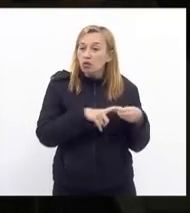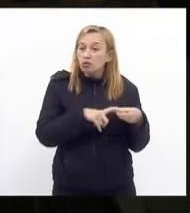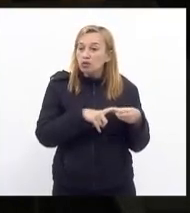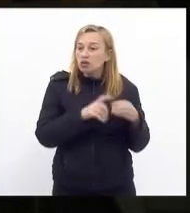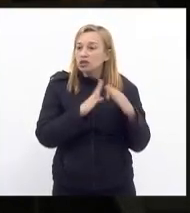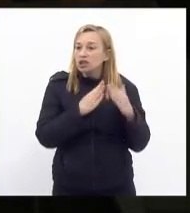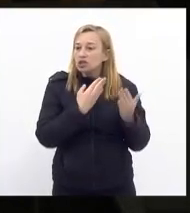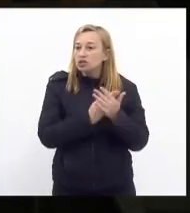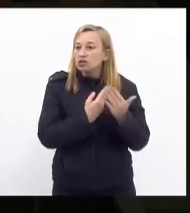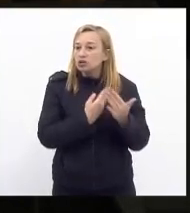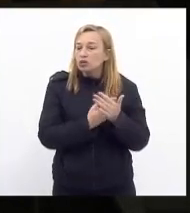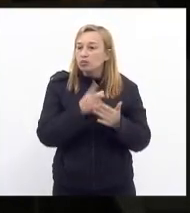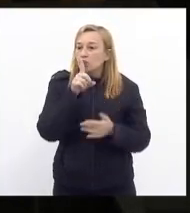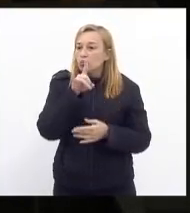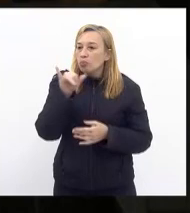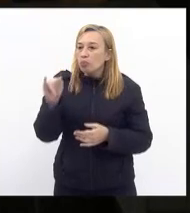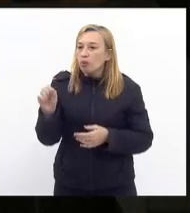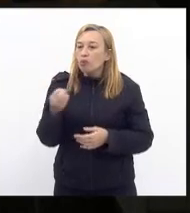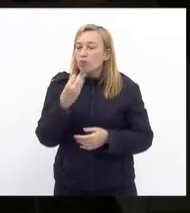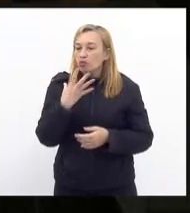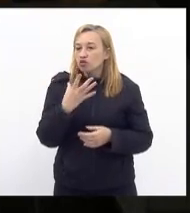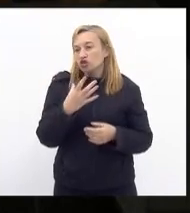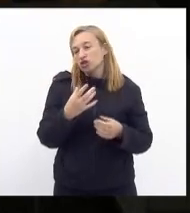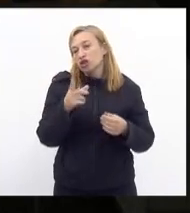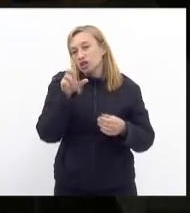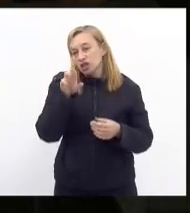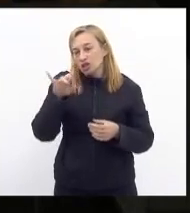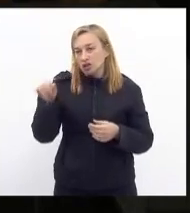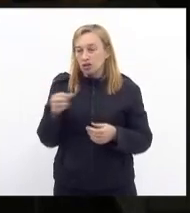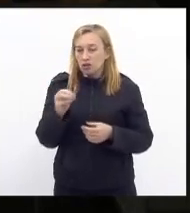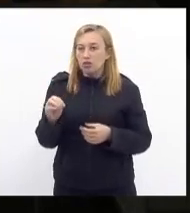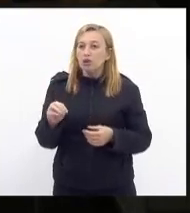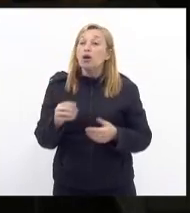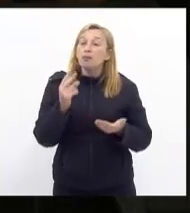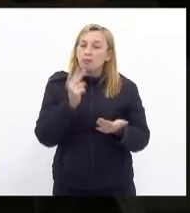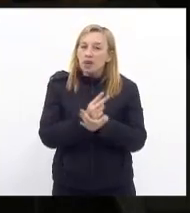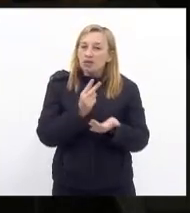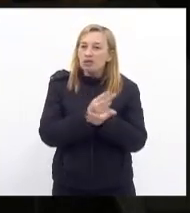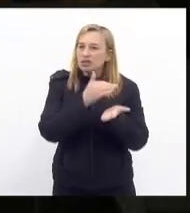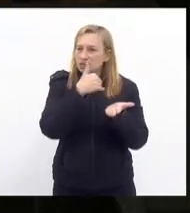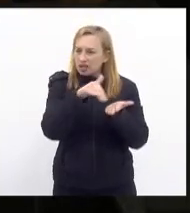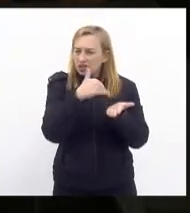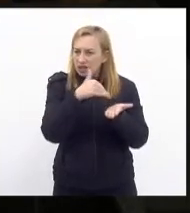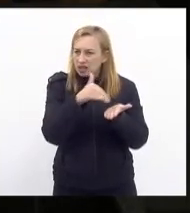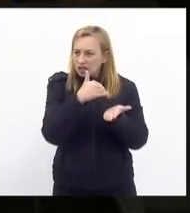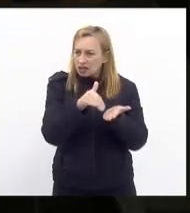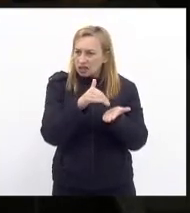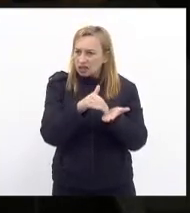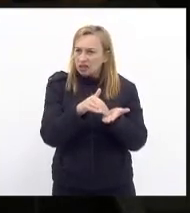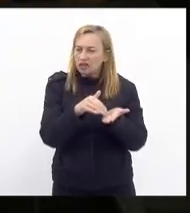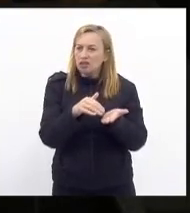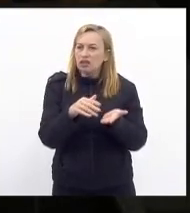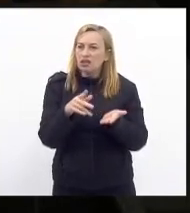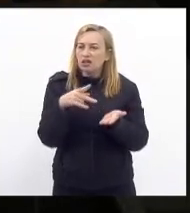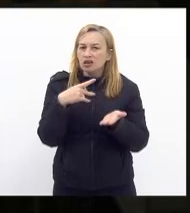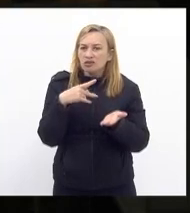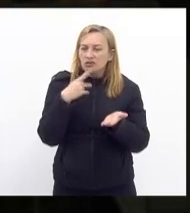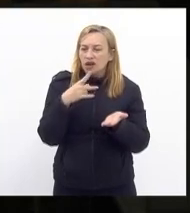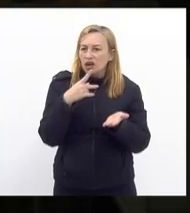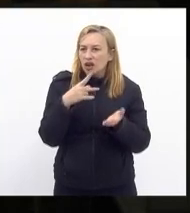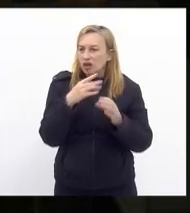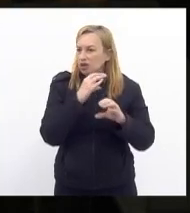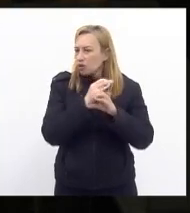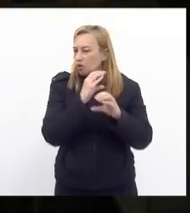pelo Bom Dia Rio isso não é desejável mesmo que a secretaria tenha deflagrado através das regionais algum processo de